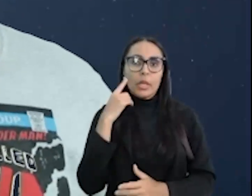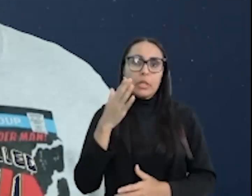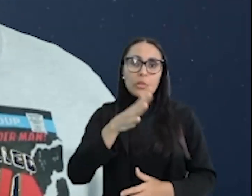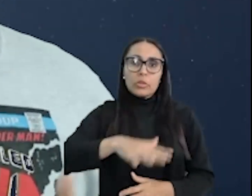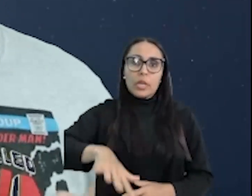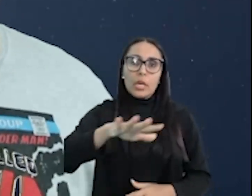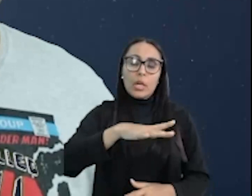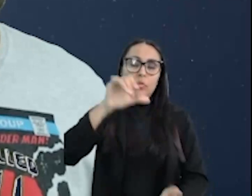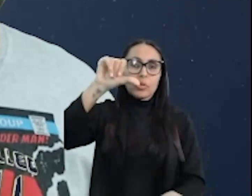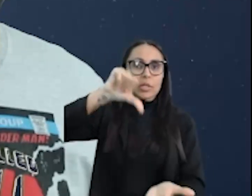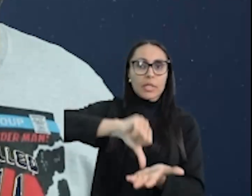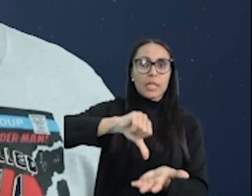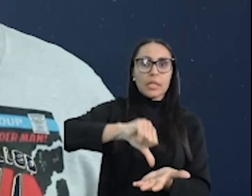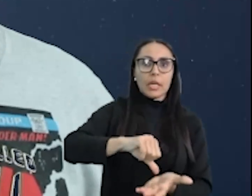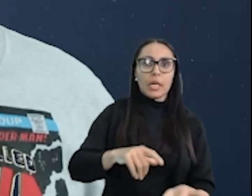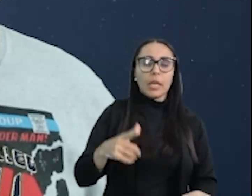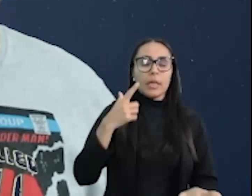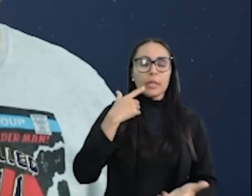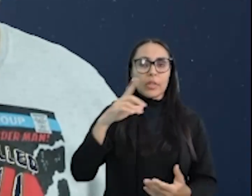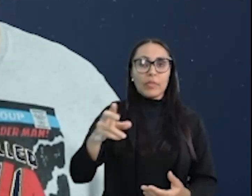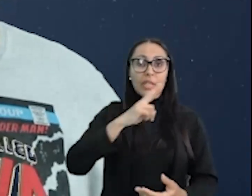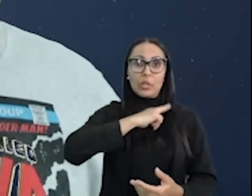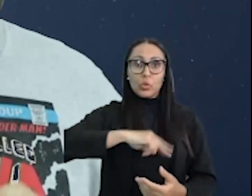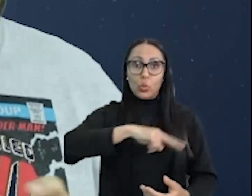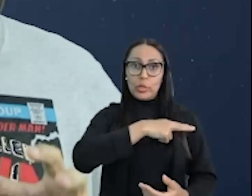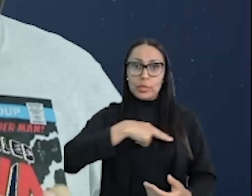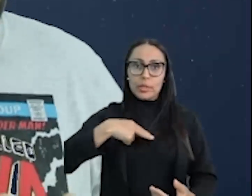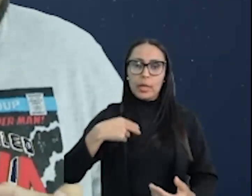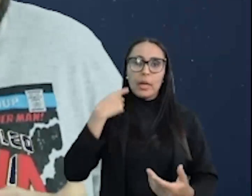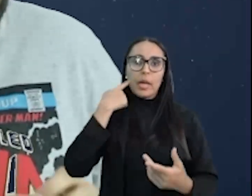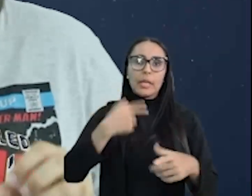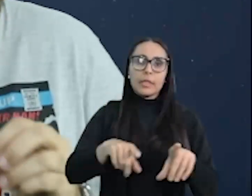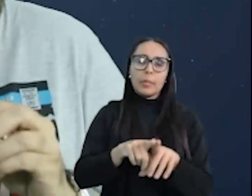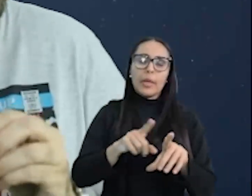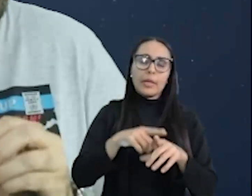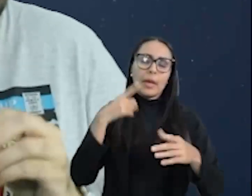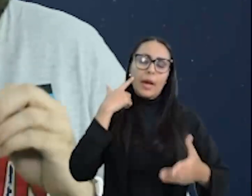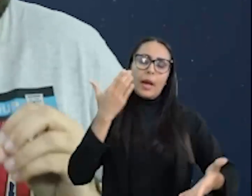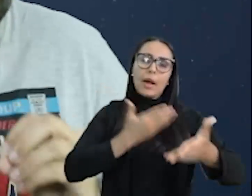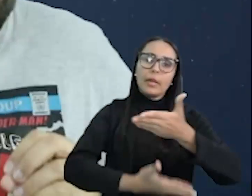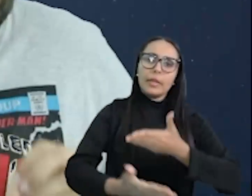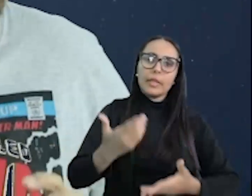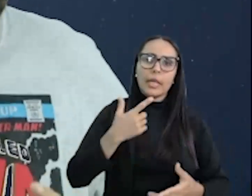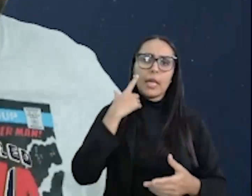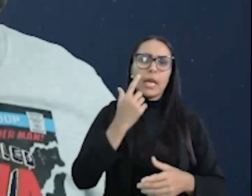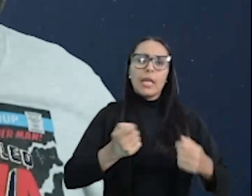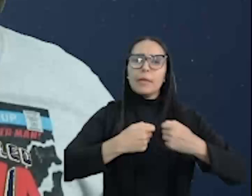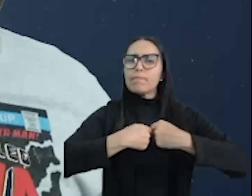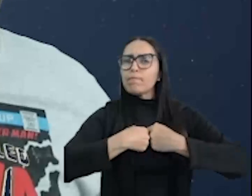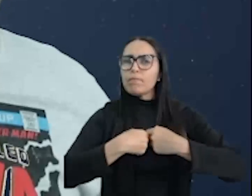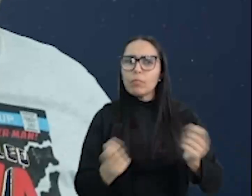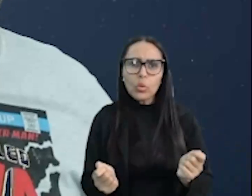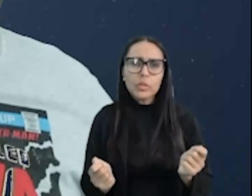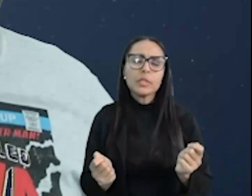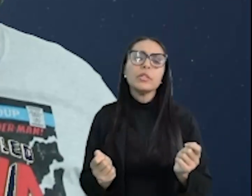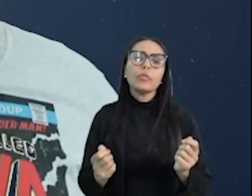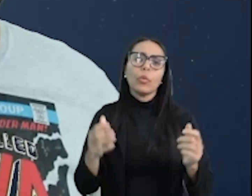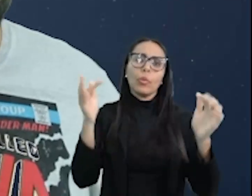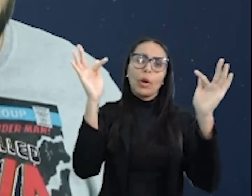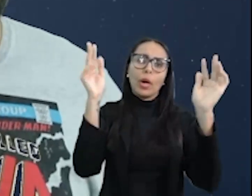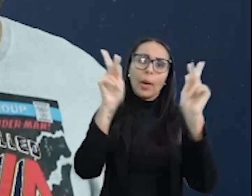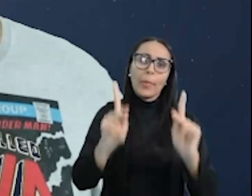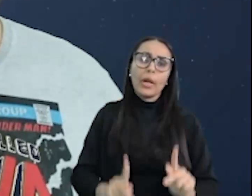ficava em Genebra, na Suíça. A Liga das Nações se mostrou incapaz de manter a paz.